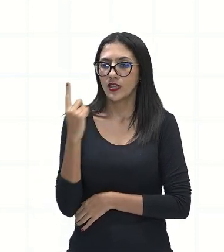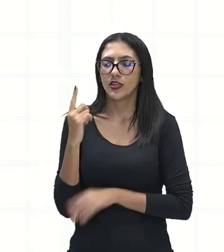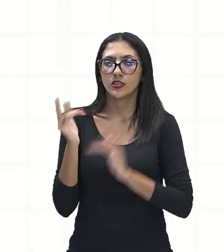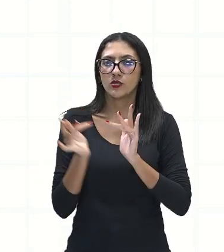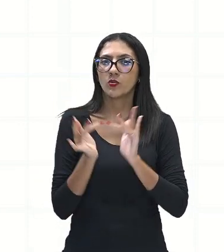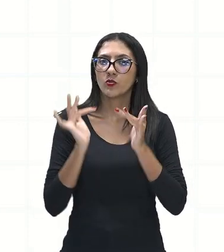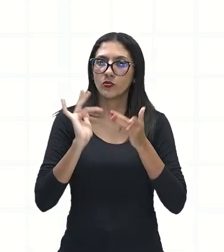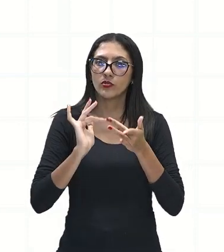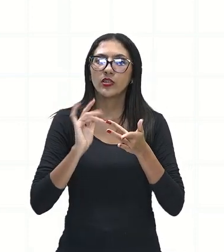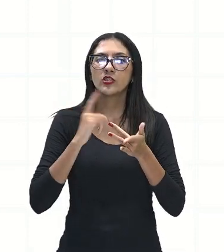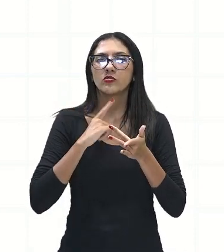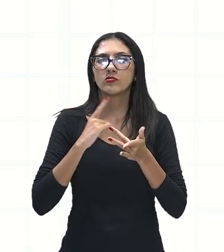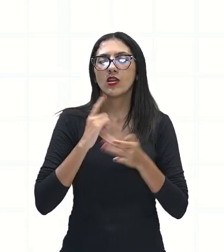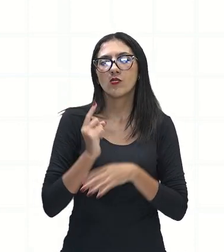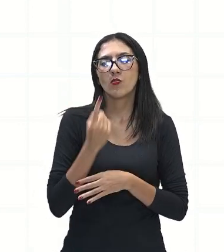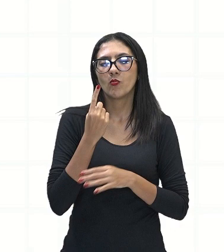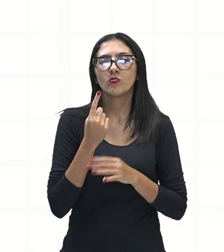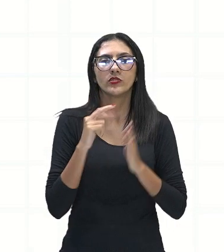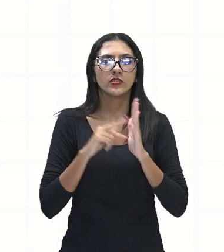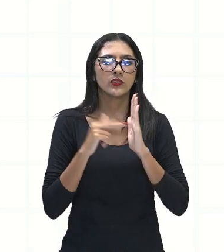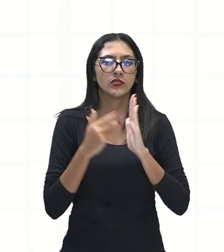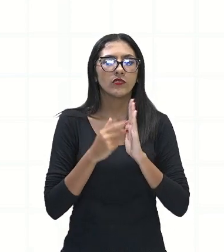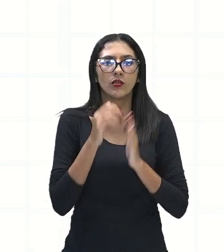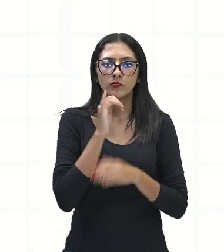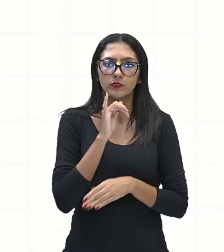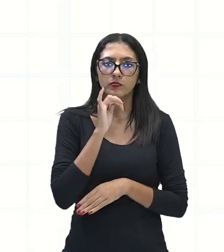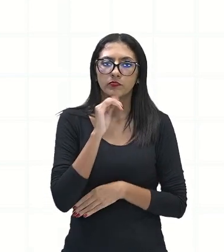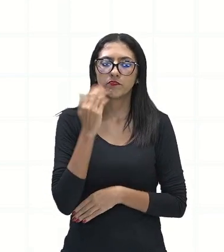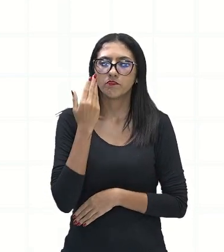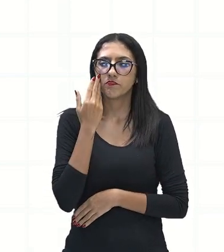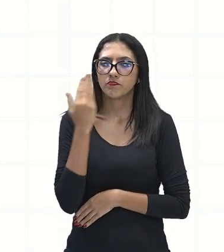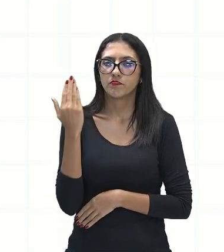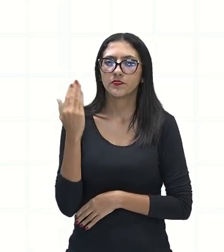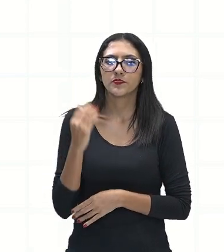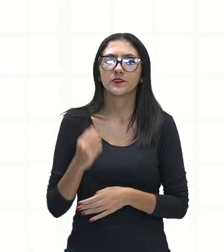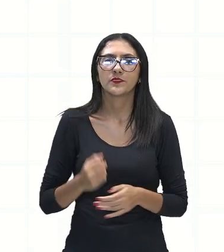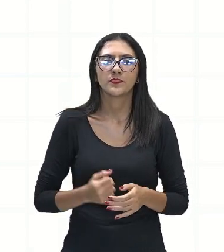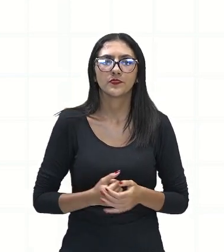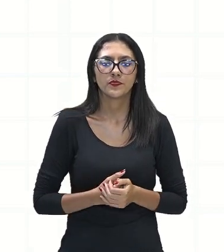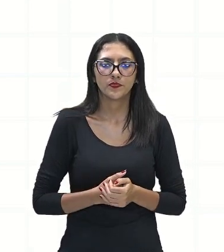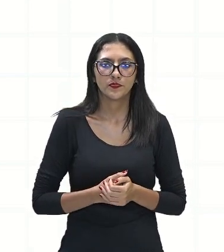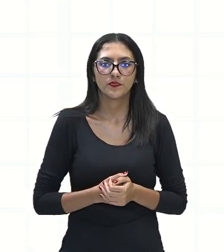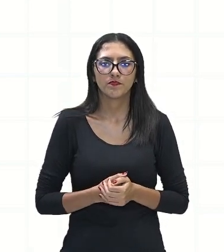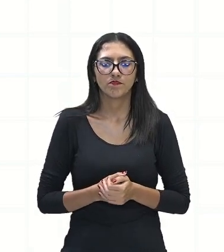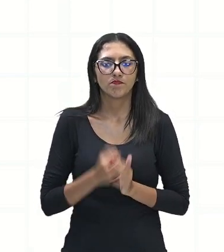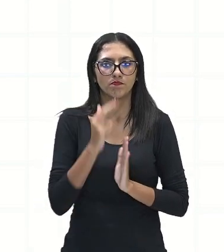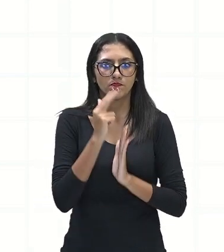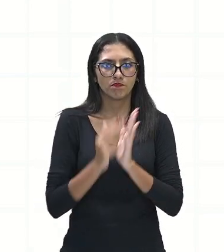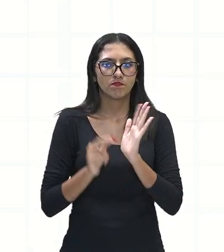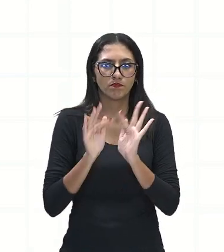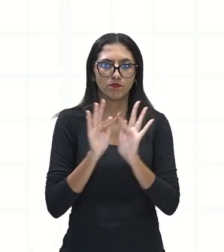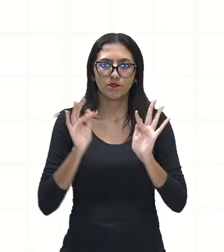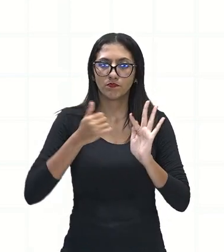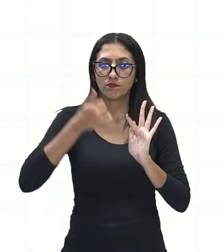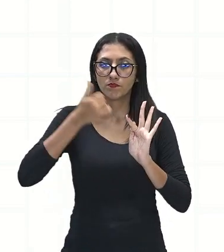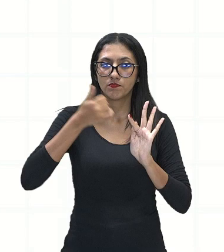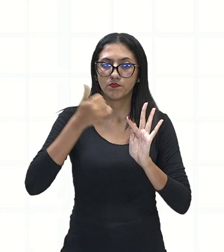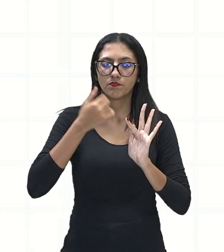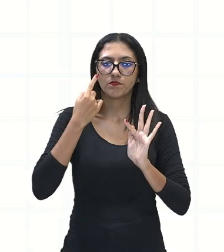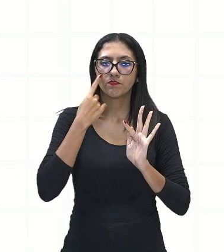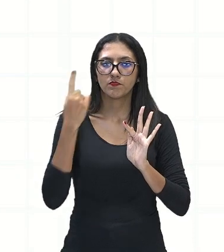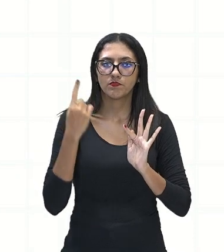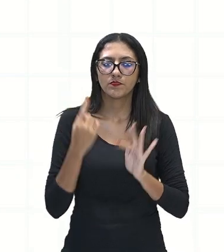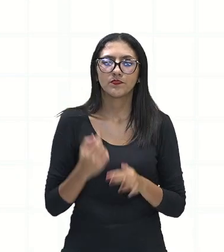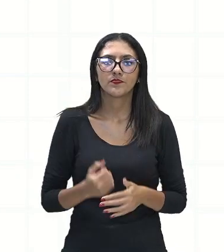ela vai ter um sentido, né? Quando os policiais ambientais conseguiram prender a fera depois de muito esforço. Você